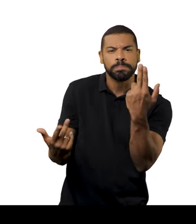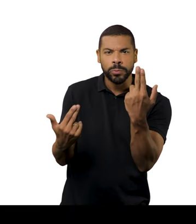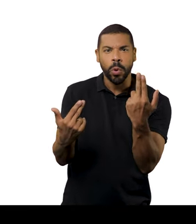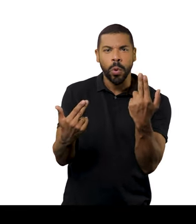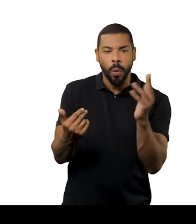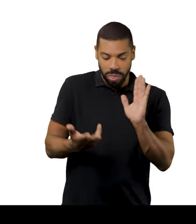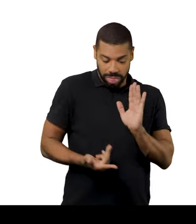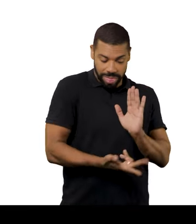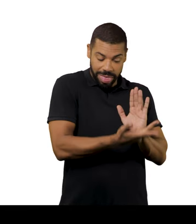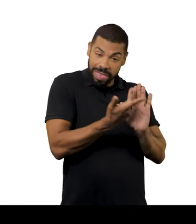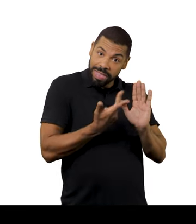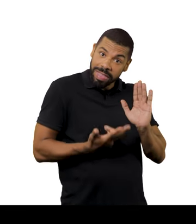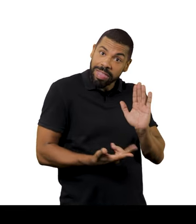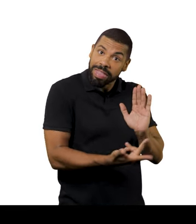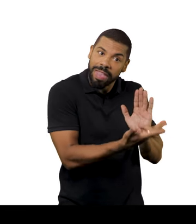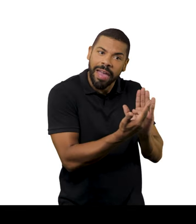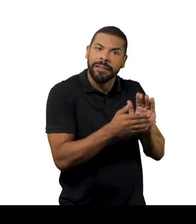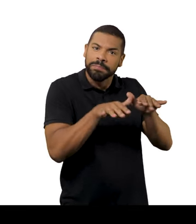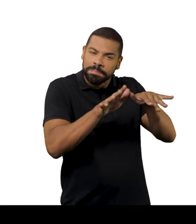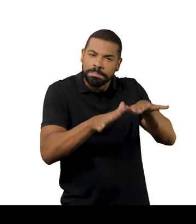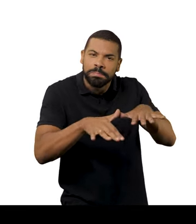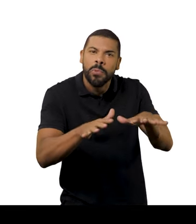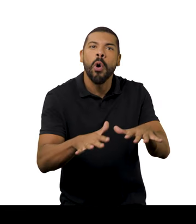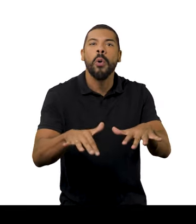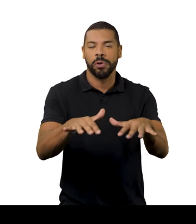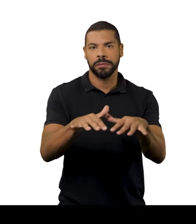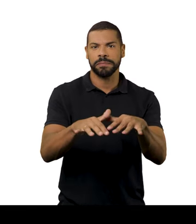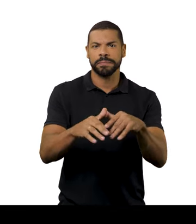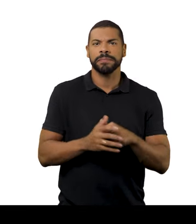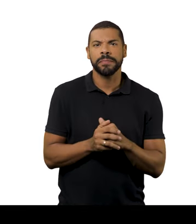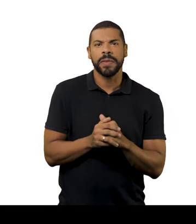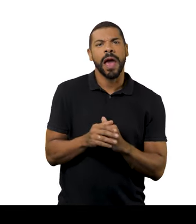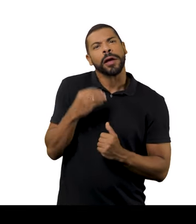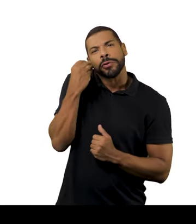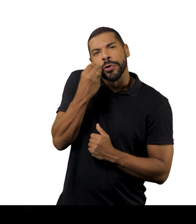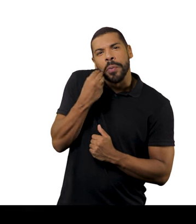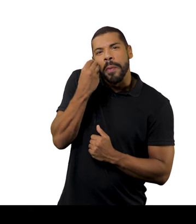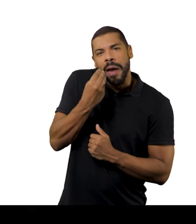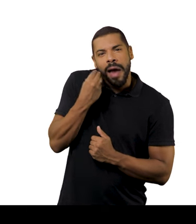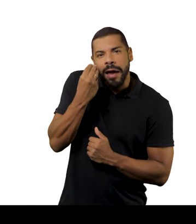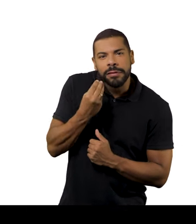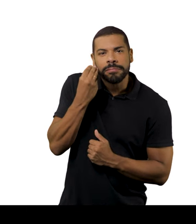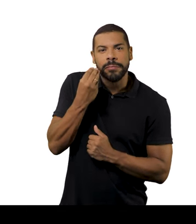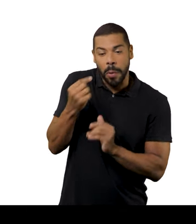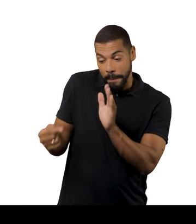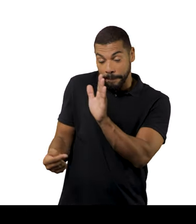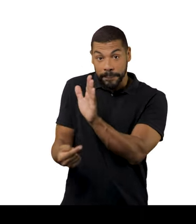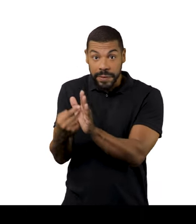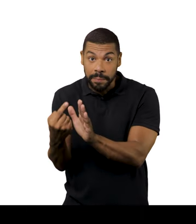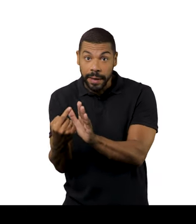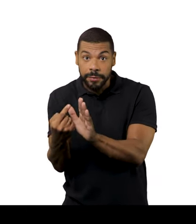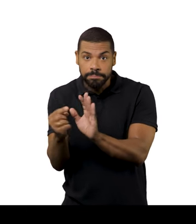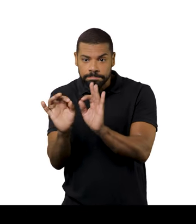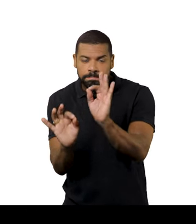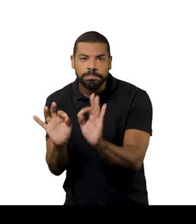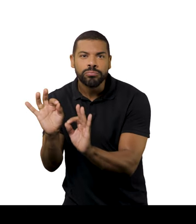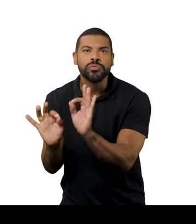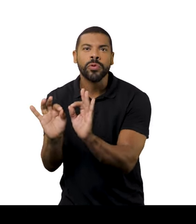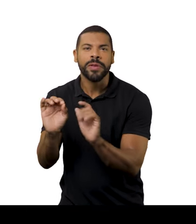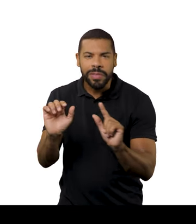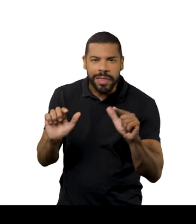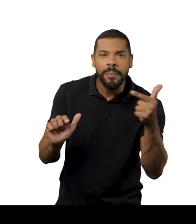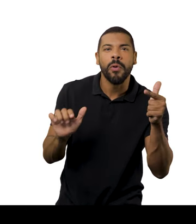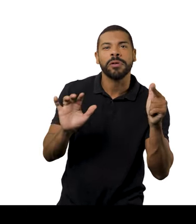última linha. Então o desenho dela virou a modelagem. Não teve modelagem de papel. Aí fica dentro da coisa do acaso. A gente foi primeiro no